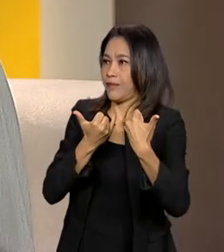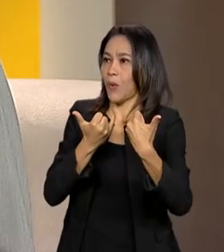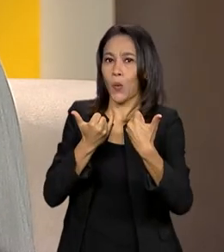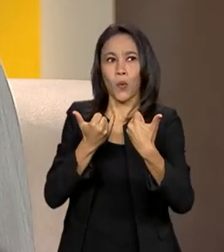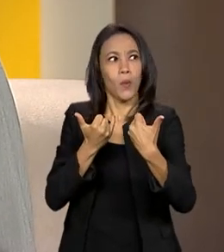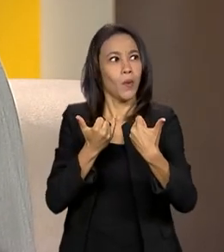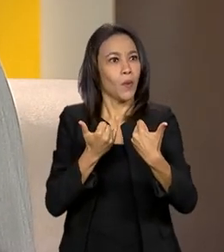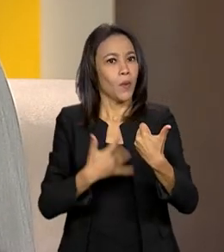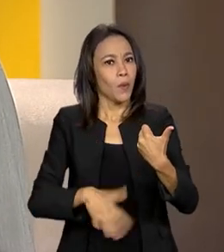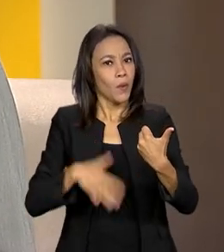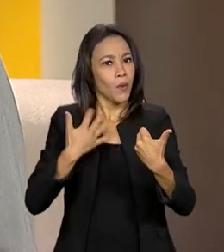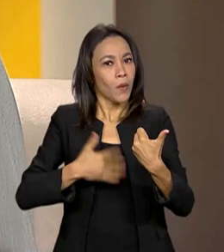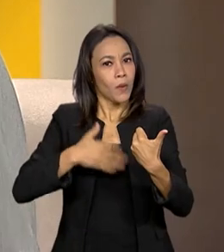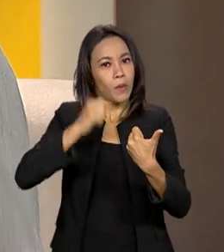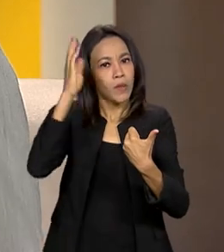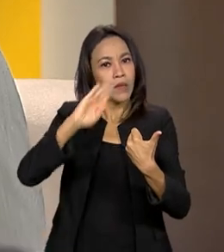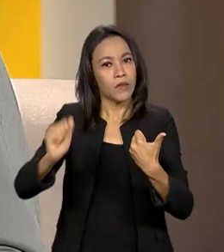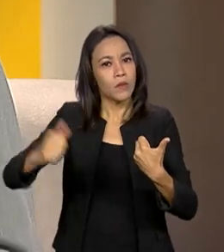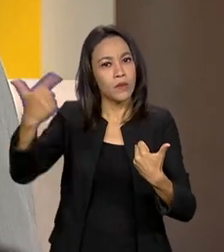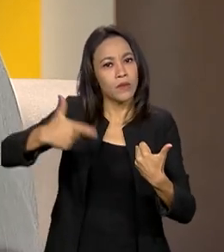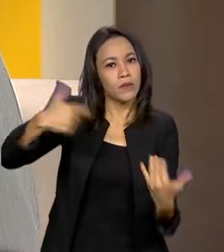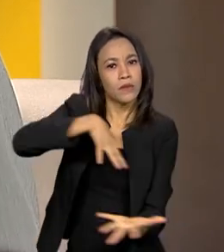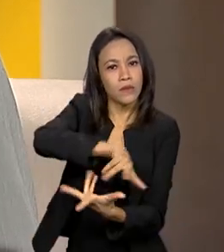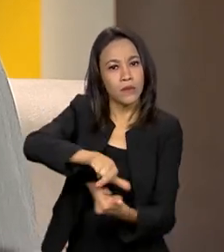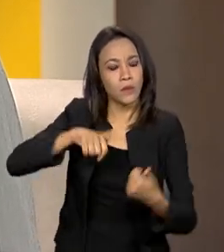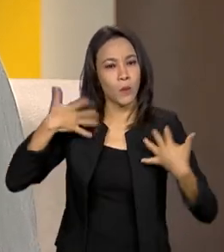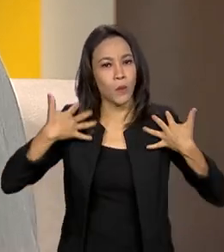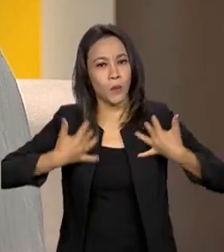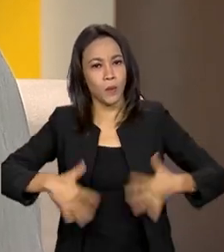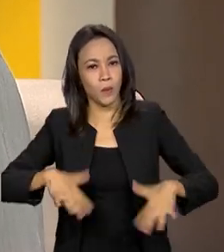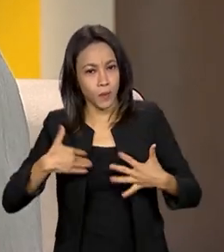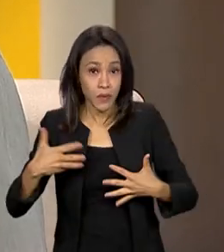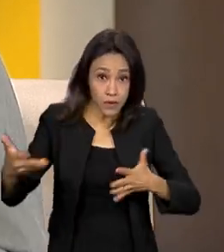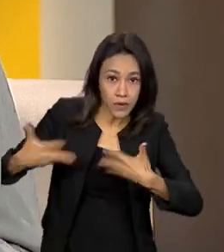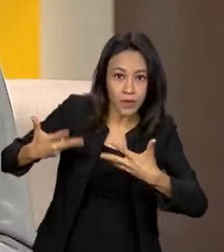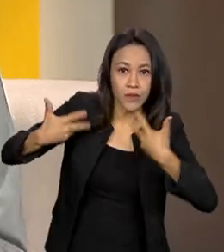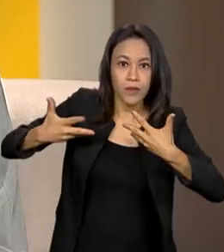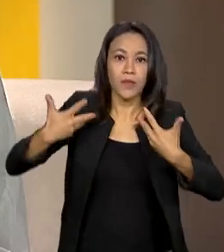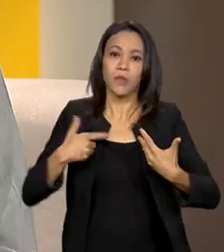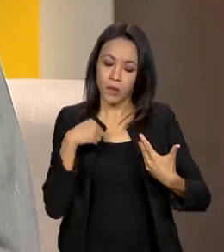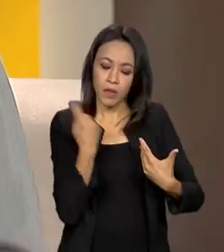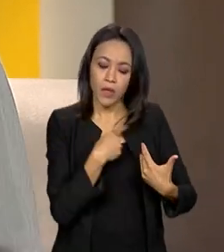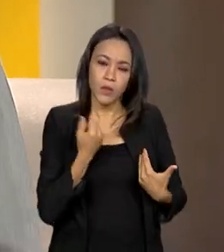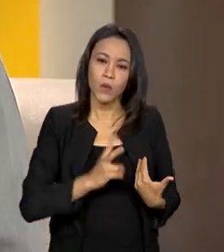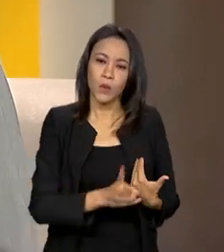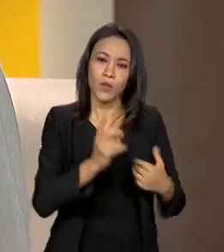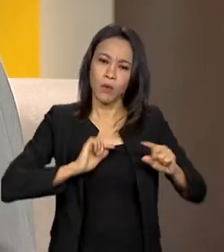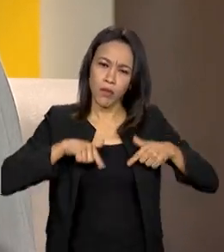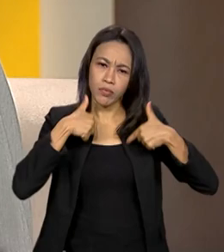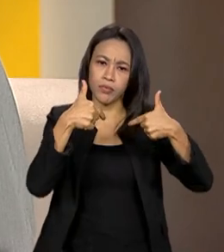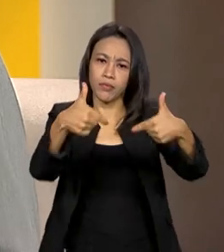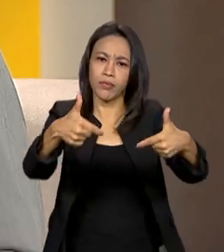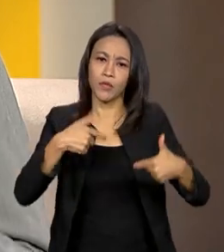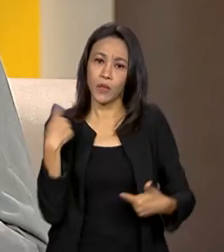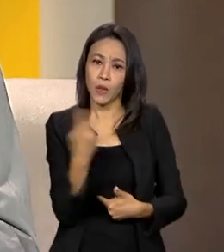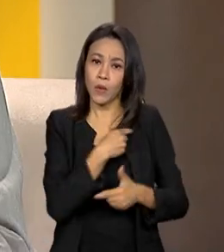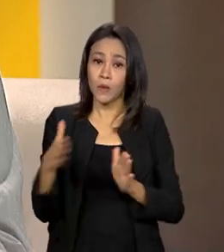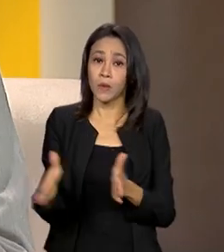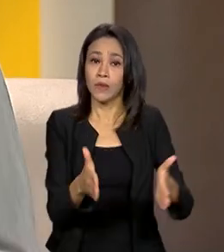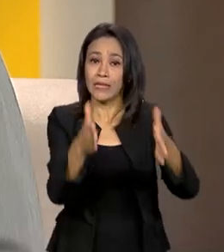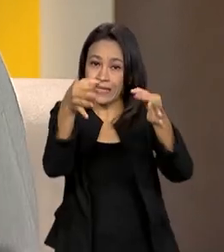a gente foi com muita alegria e, na verdade, é um grande incentivo para continuarmos, sabermos que estamos no caminho certo e